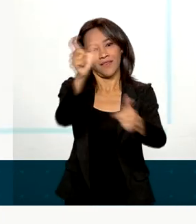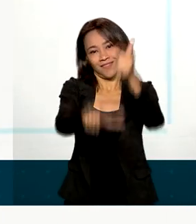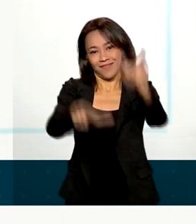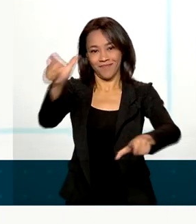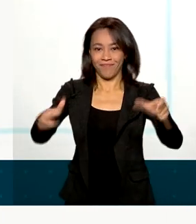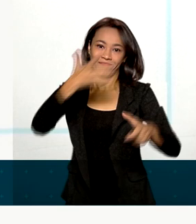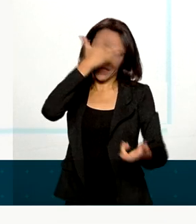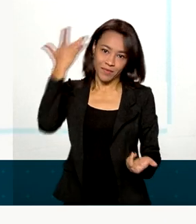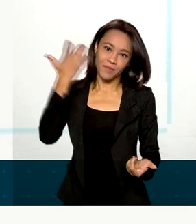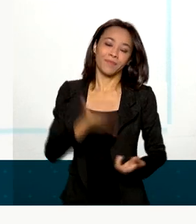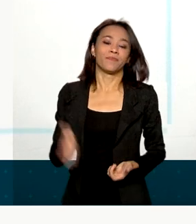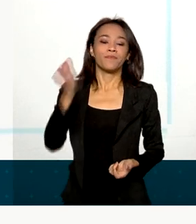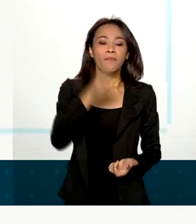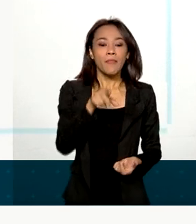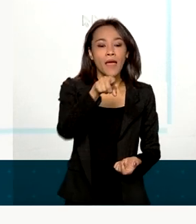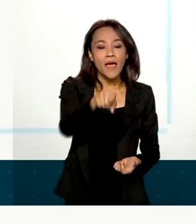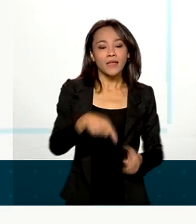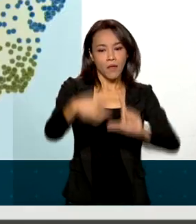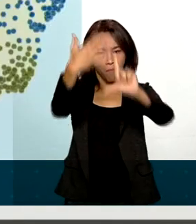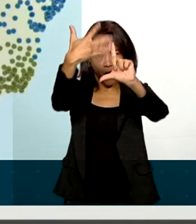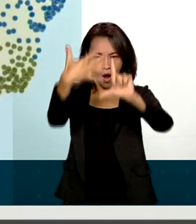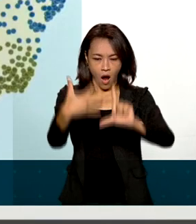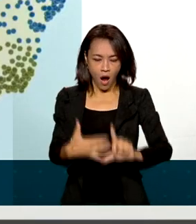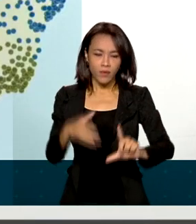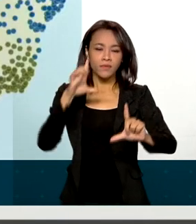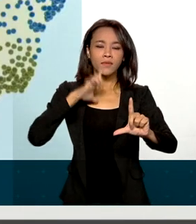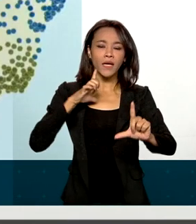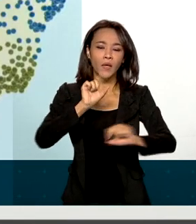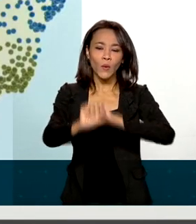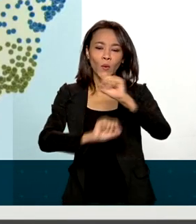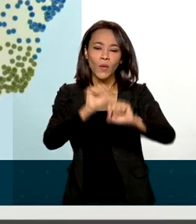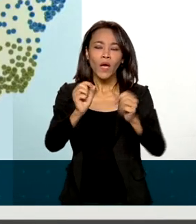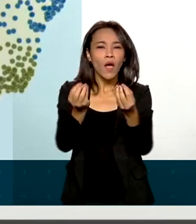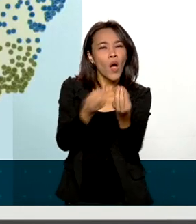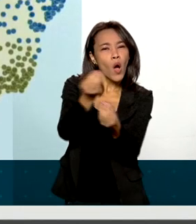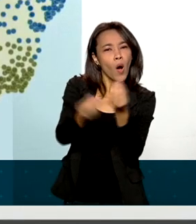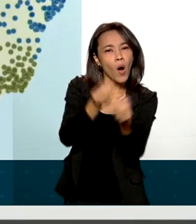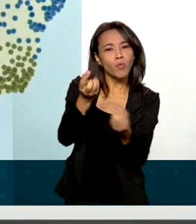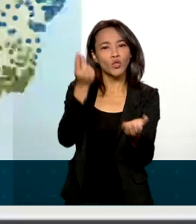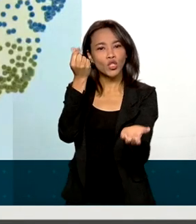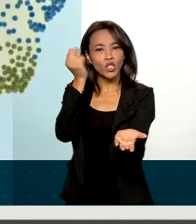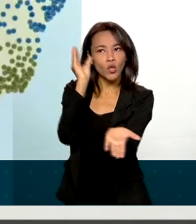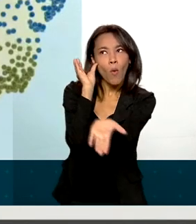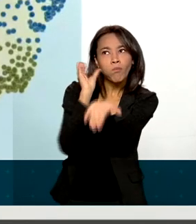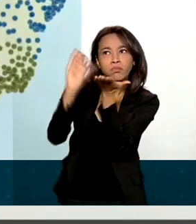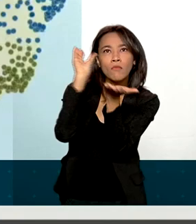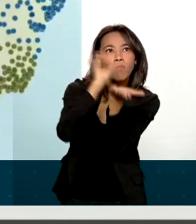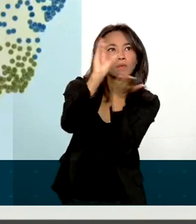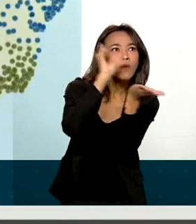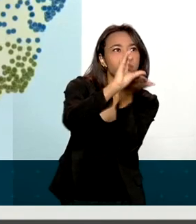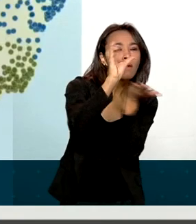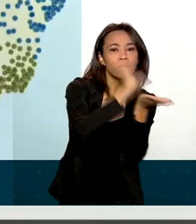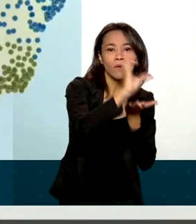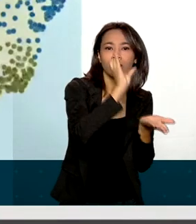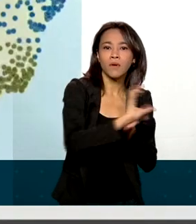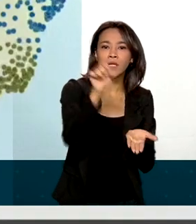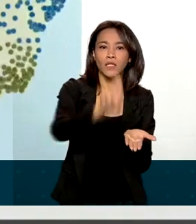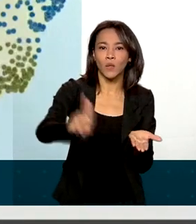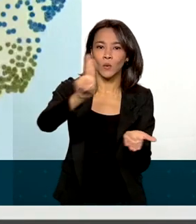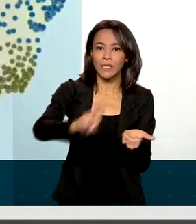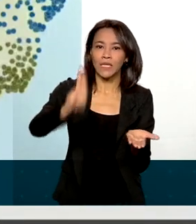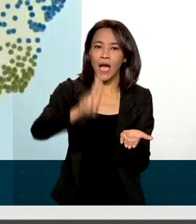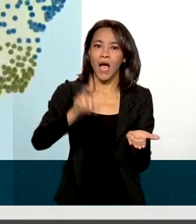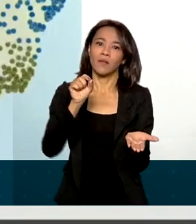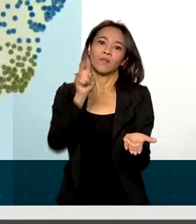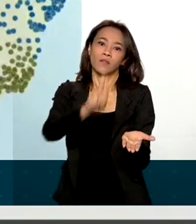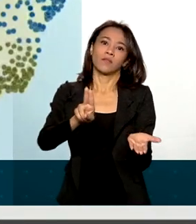informações, a plataforma apresenta uma radiografia de como os recursos estão sendo utilizados nas instituições de